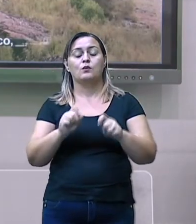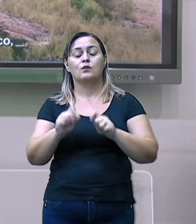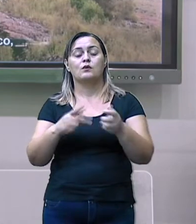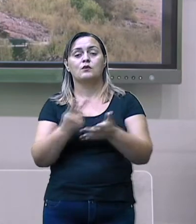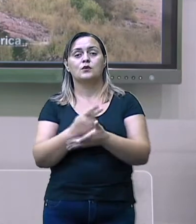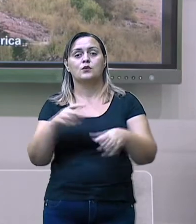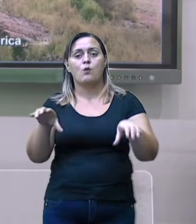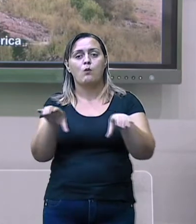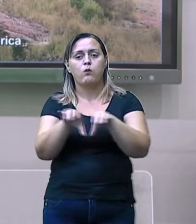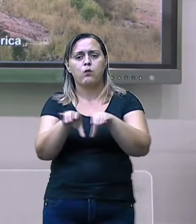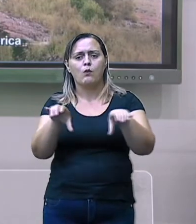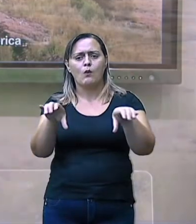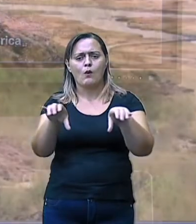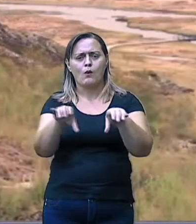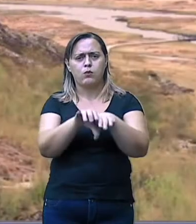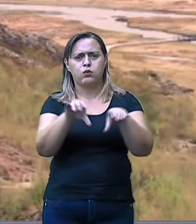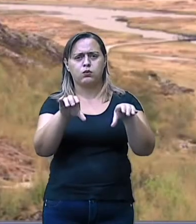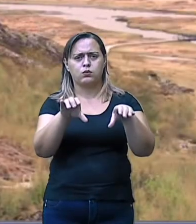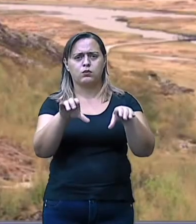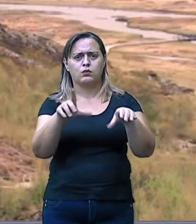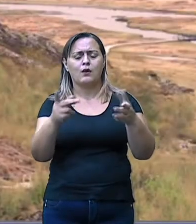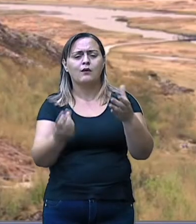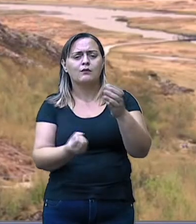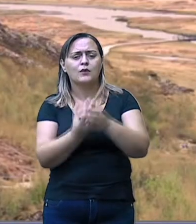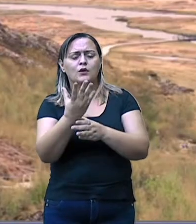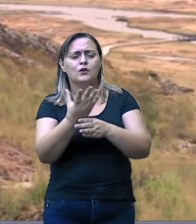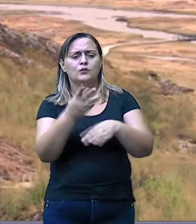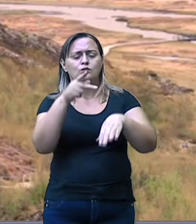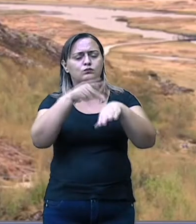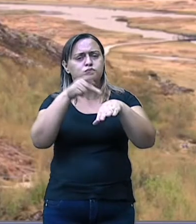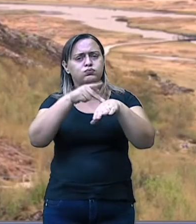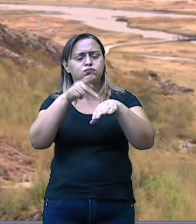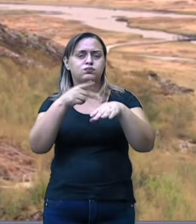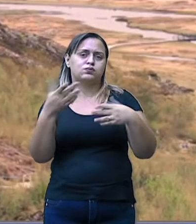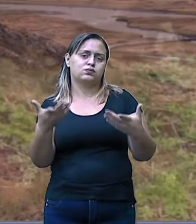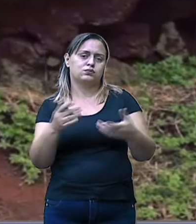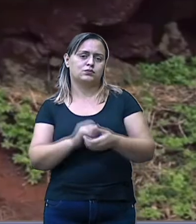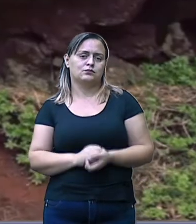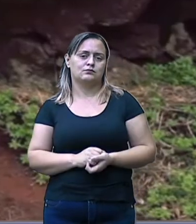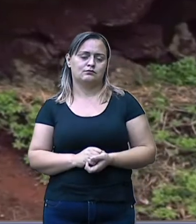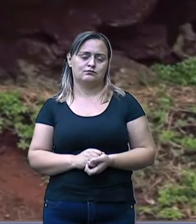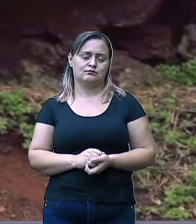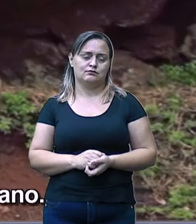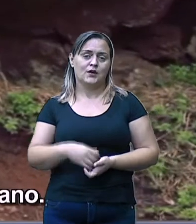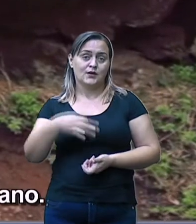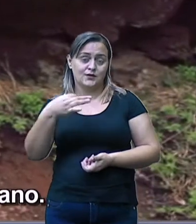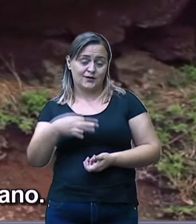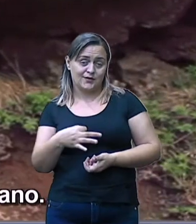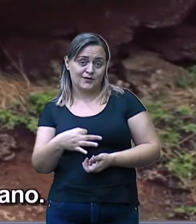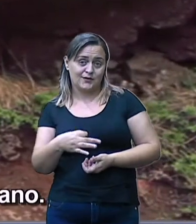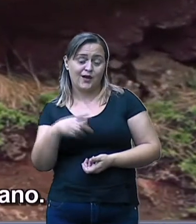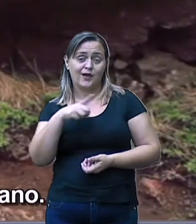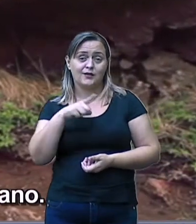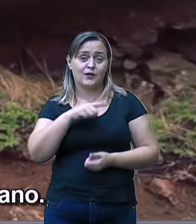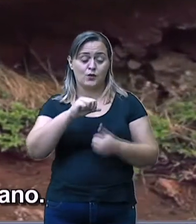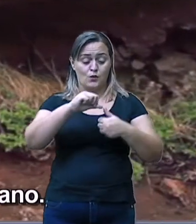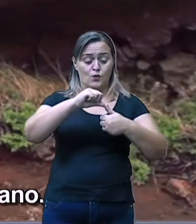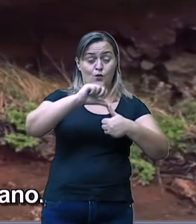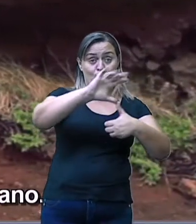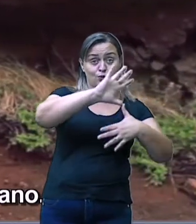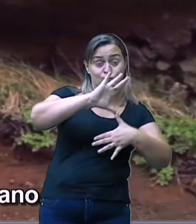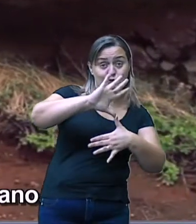certo? E aqui nós temos continente americano, continente europeu. Por quê? São duas